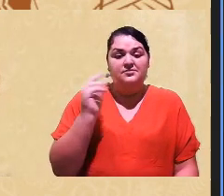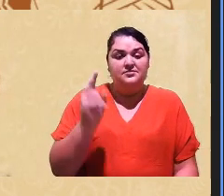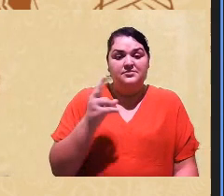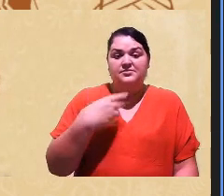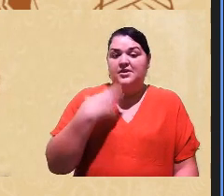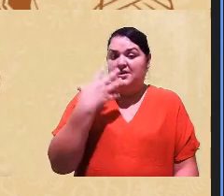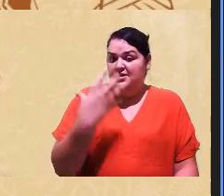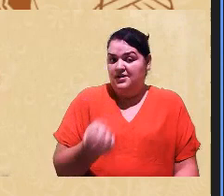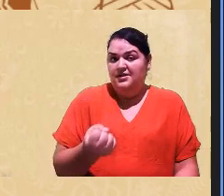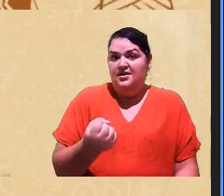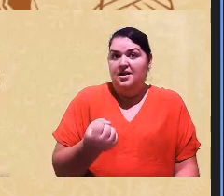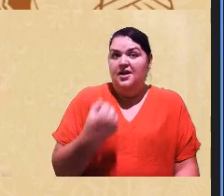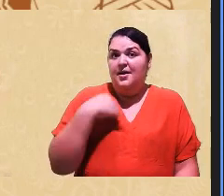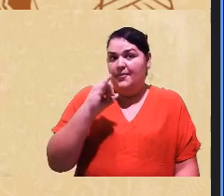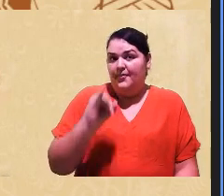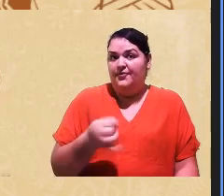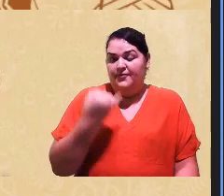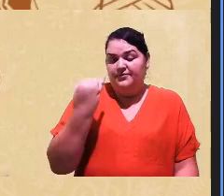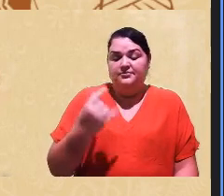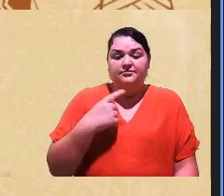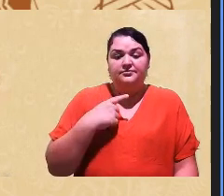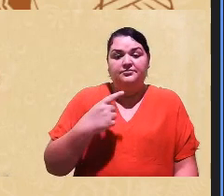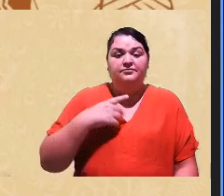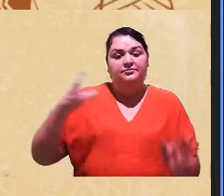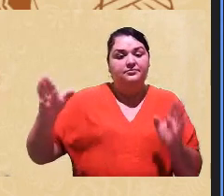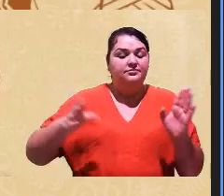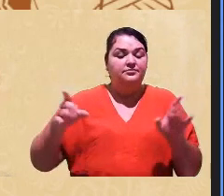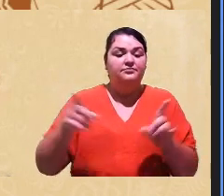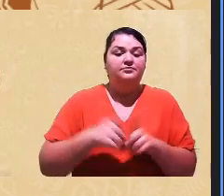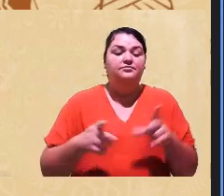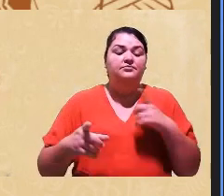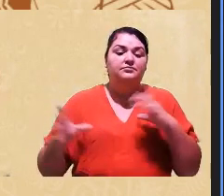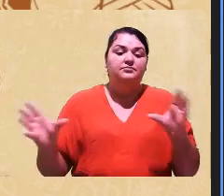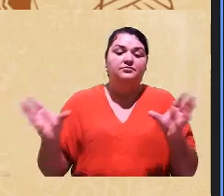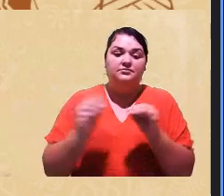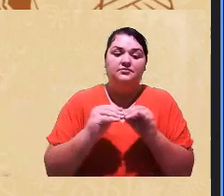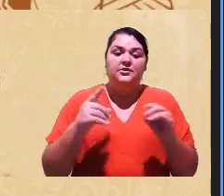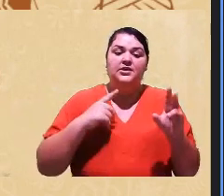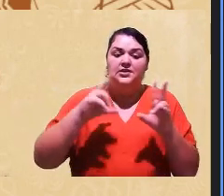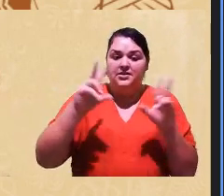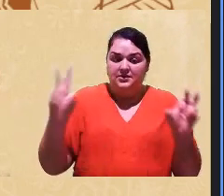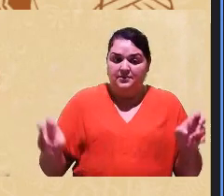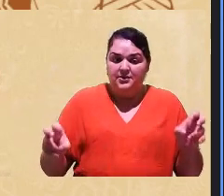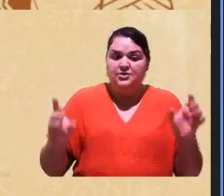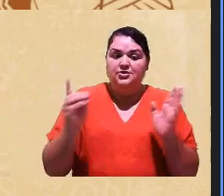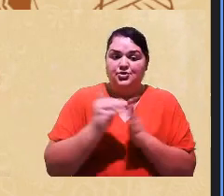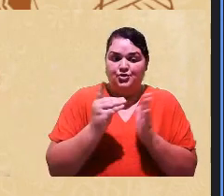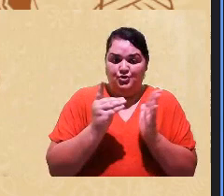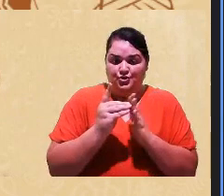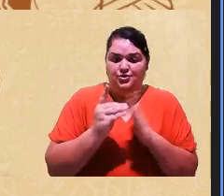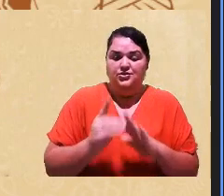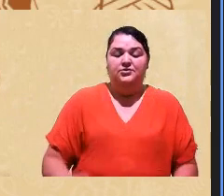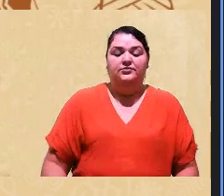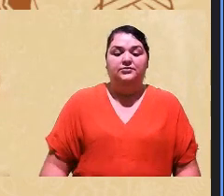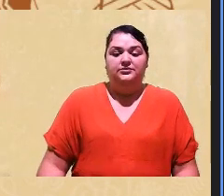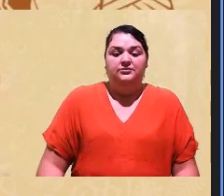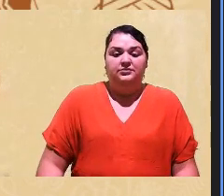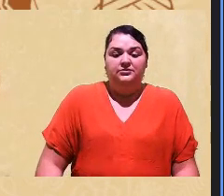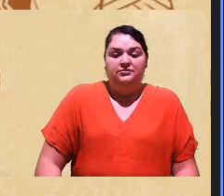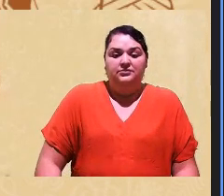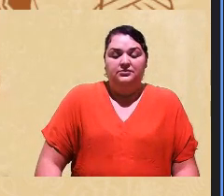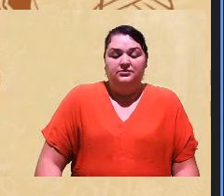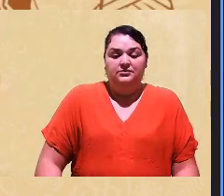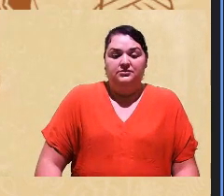quando eu vejo que eu tenho brecha eu introduzo a temática indígena e